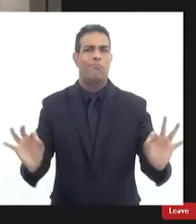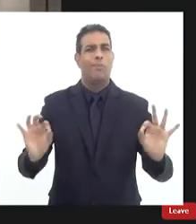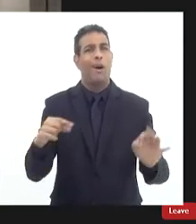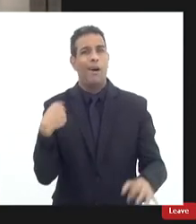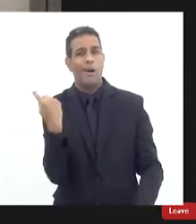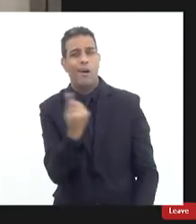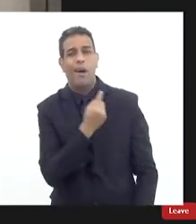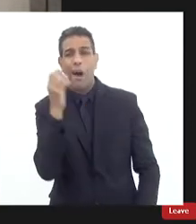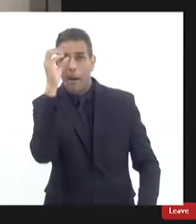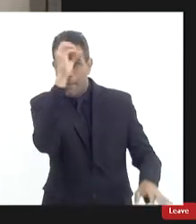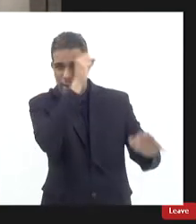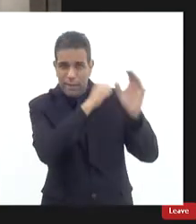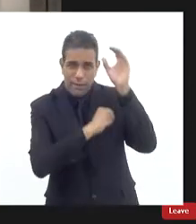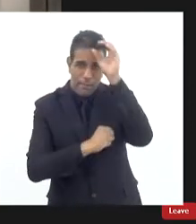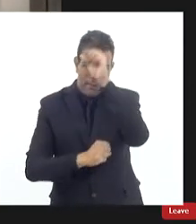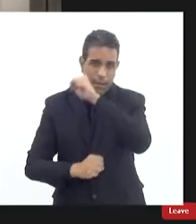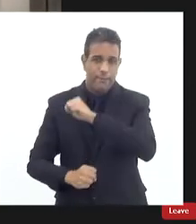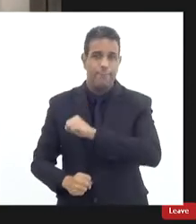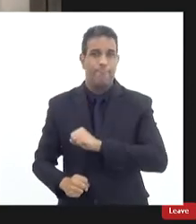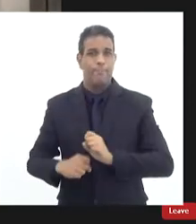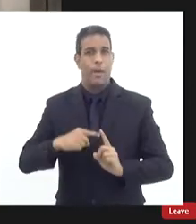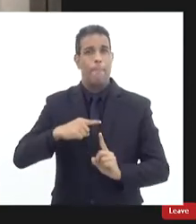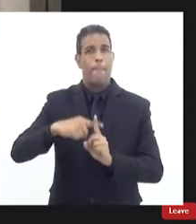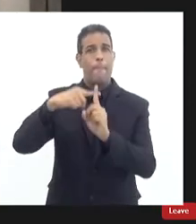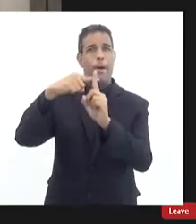vai aprendendo isso é muito bom muito bom mesmo